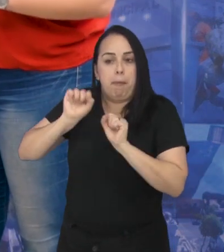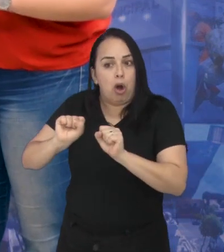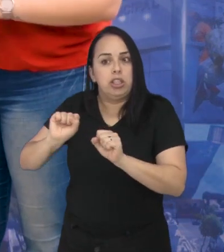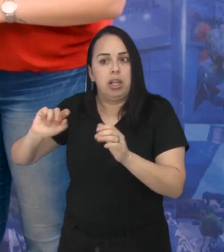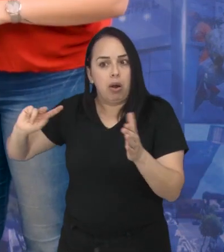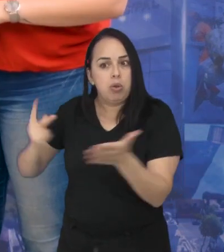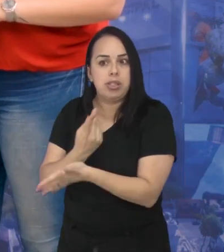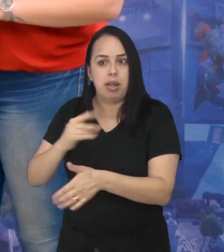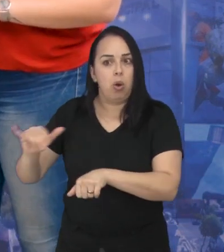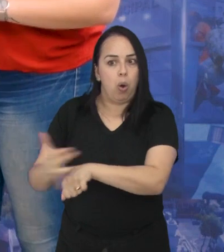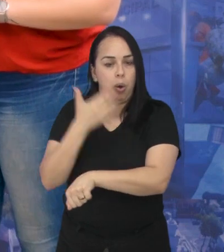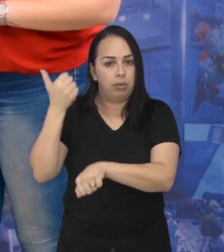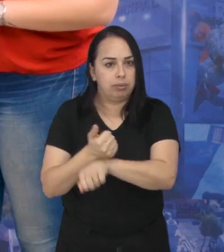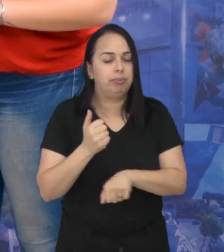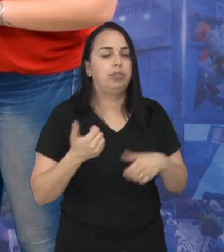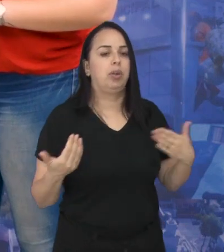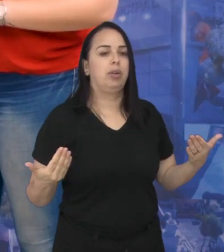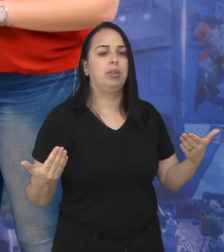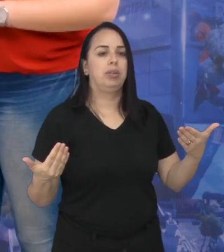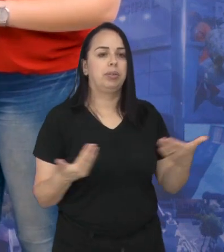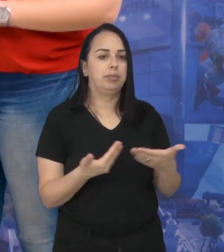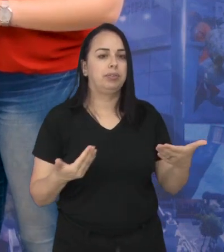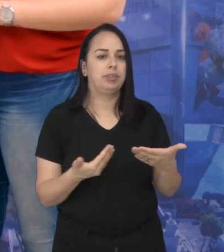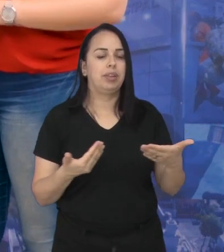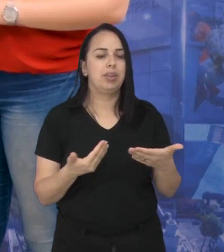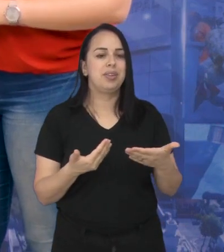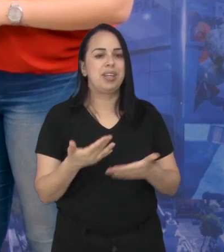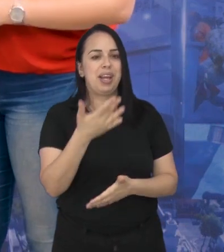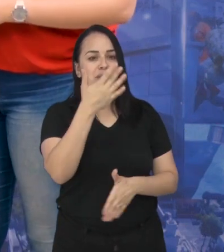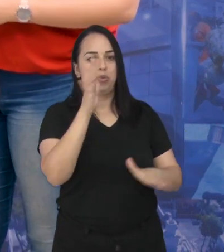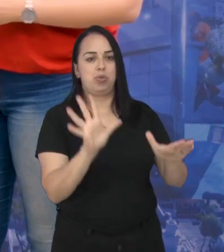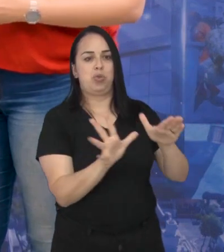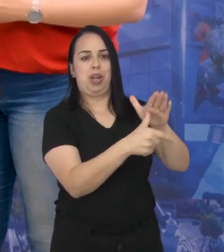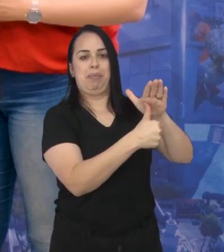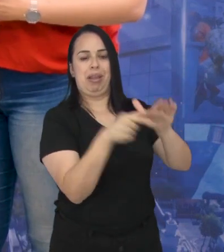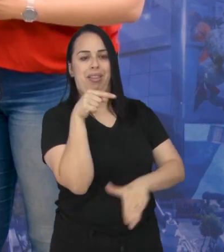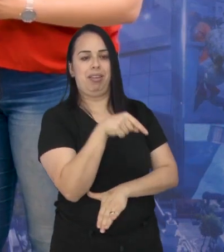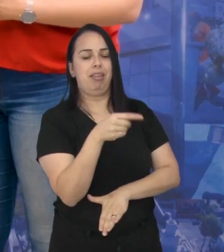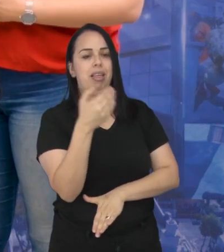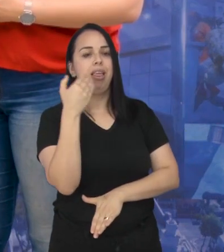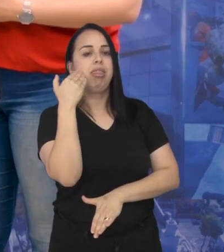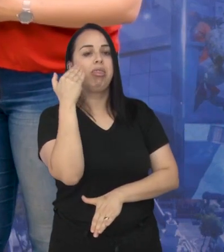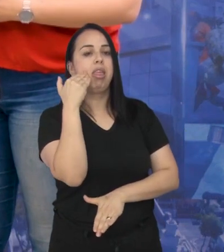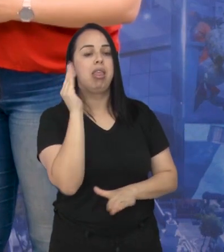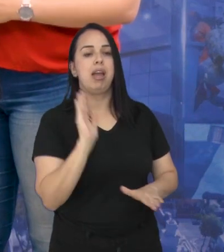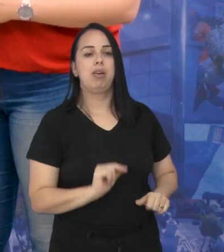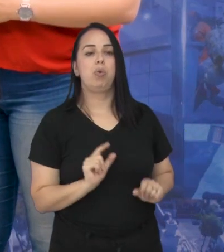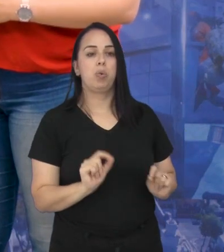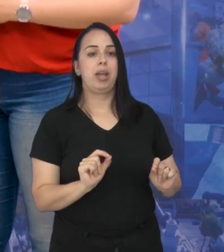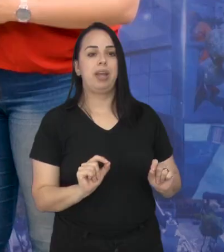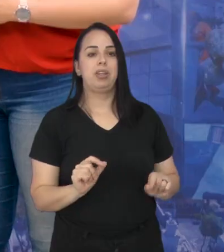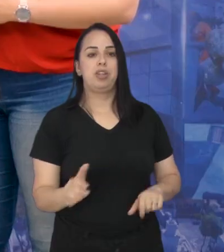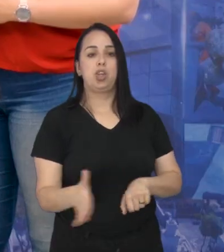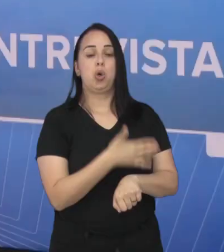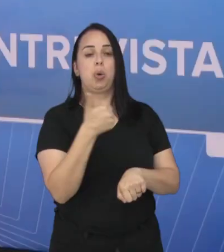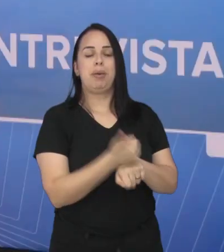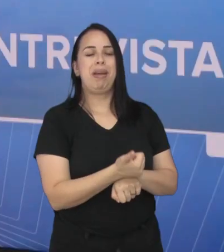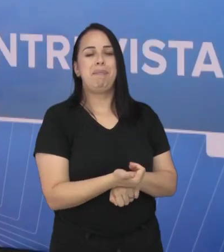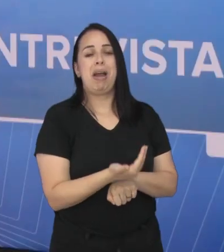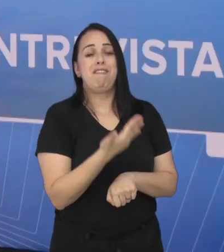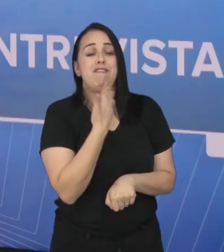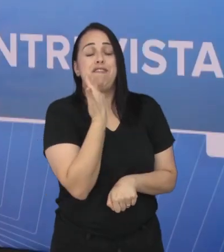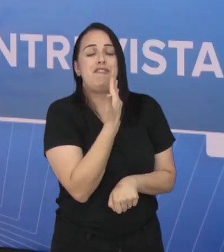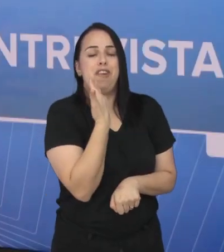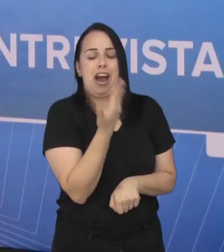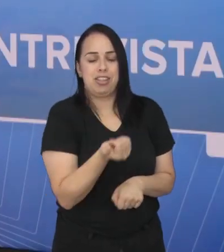um golpe? Sim, com certeza. Hoje os criminosos, os criminosos, eles entenderam que os crimes virtuais